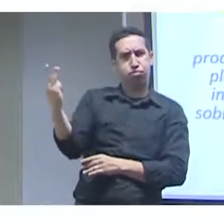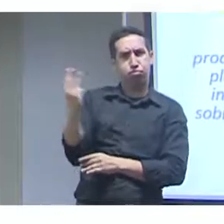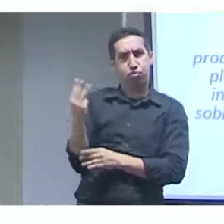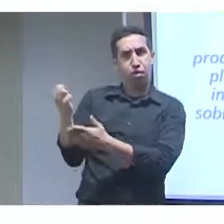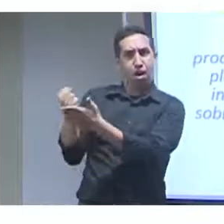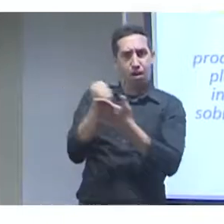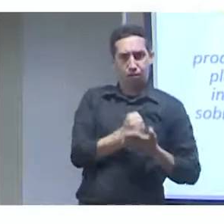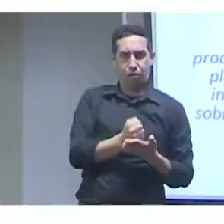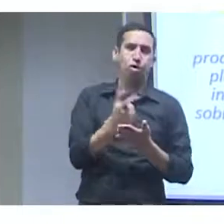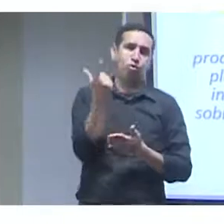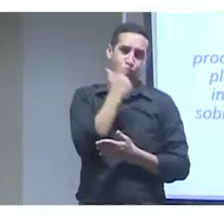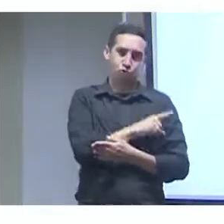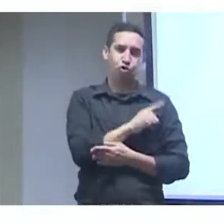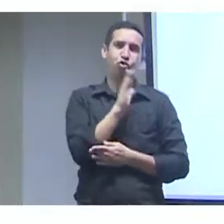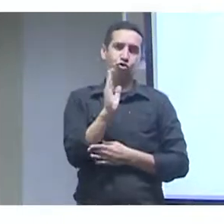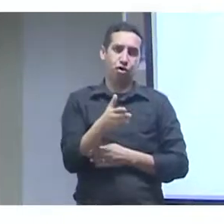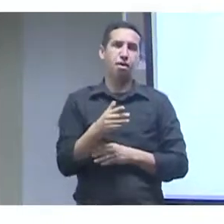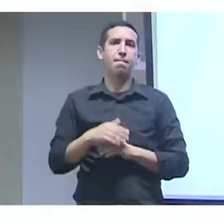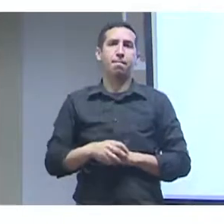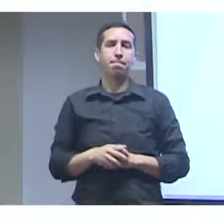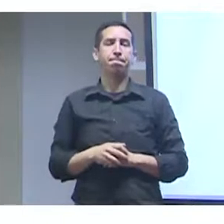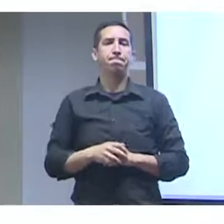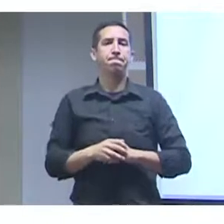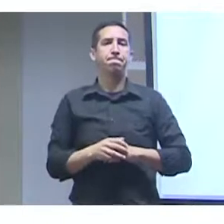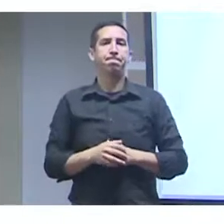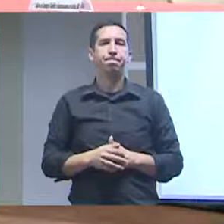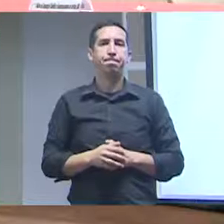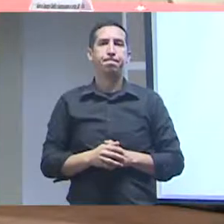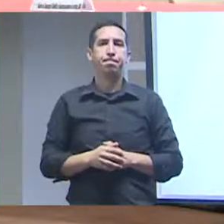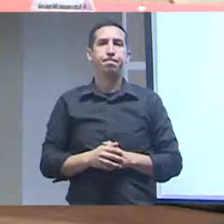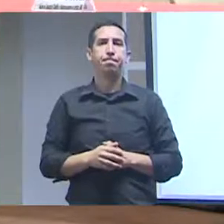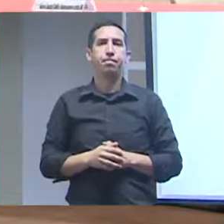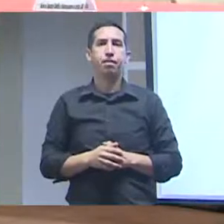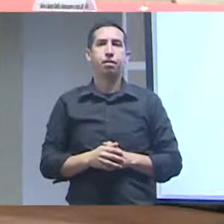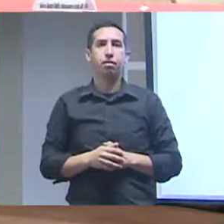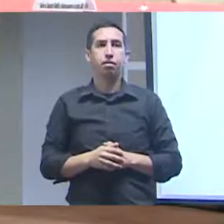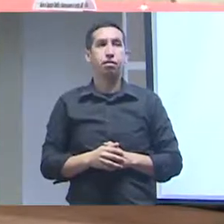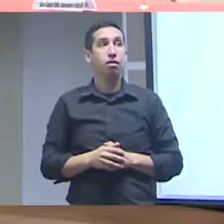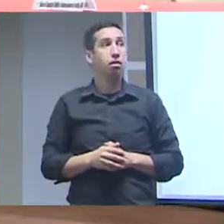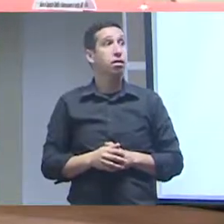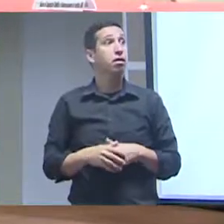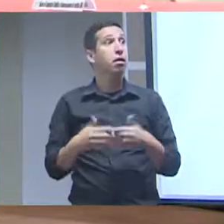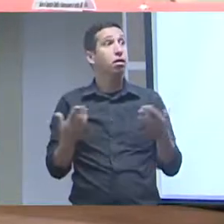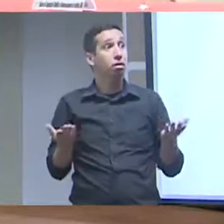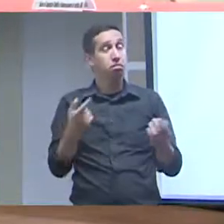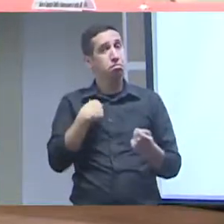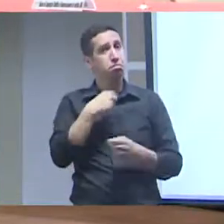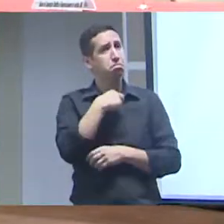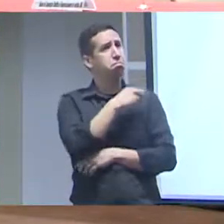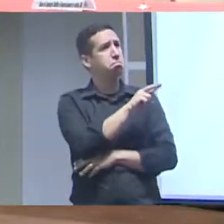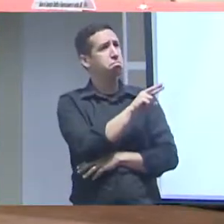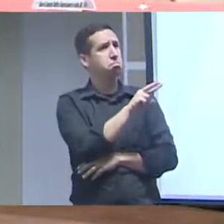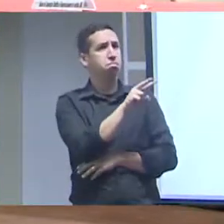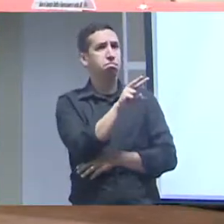juntar dois, três bolsistas para avançar nesse projeto.